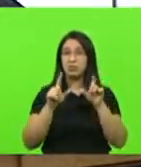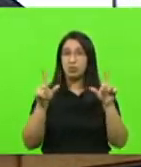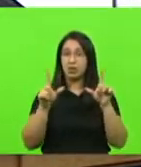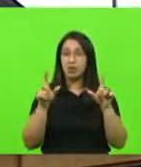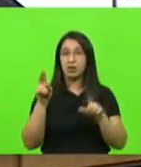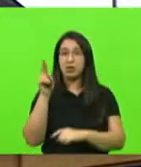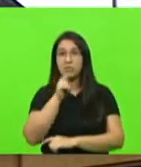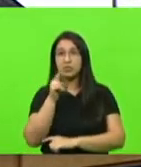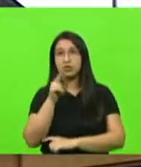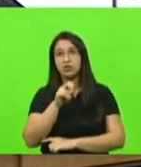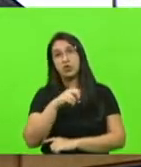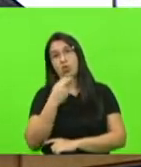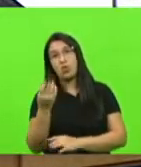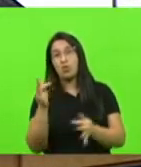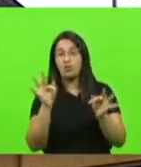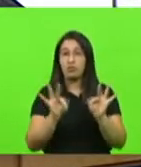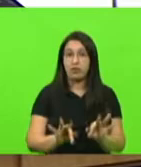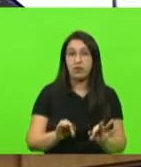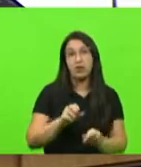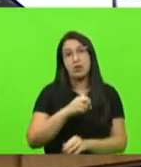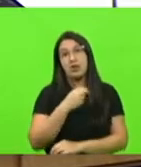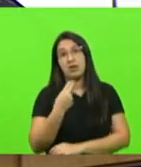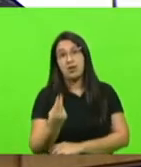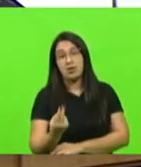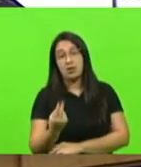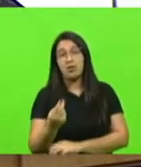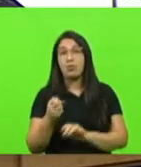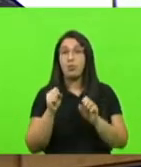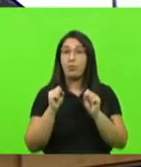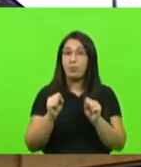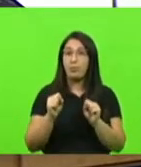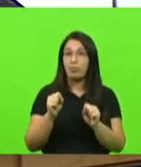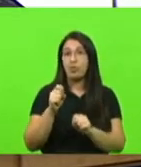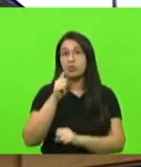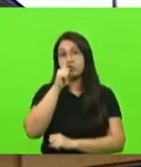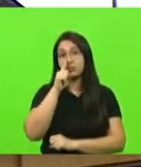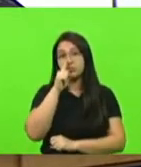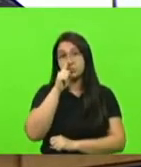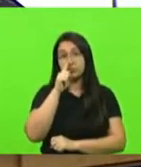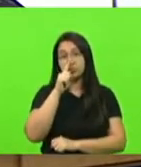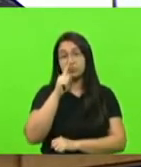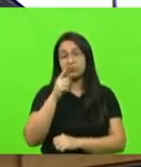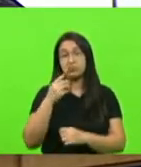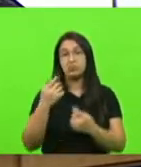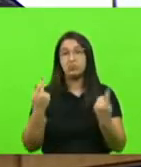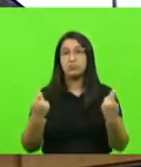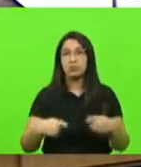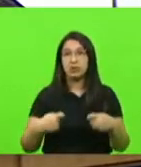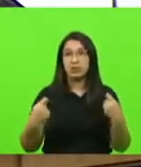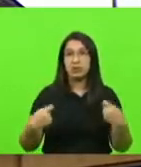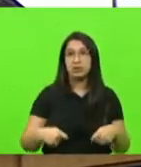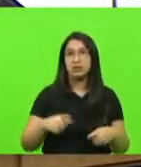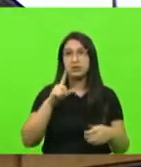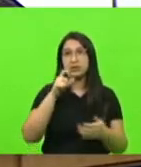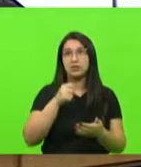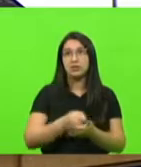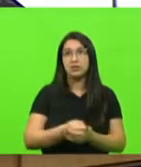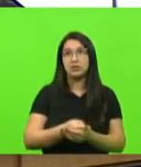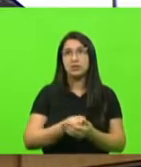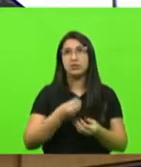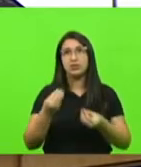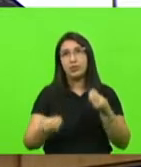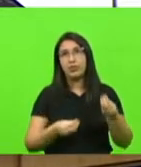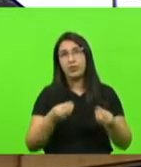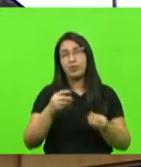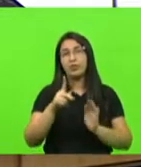ou nós estamos no fim da pandemia, ou nós podemos ter um grau de risco máximo. Nós precisamos nos decidir. E o projeto é